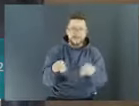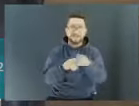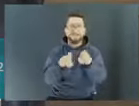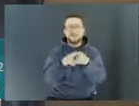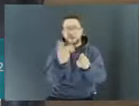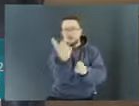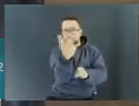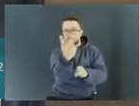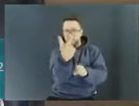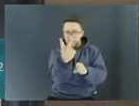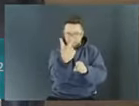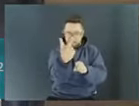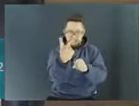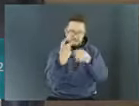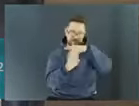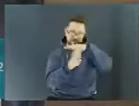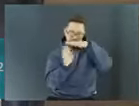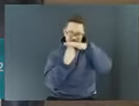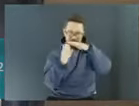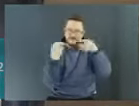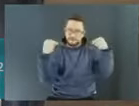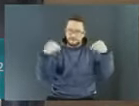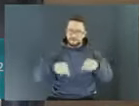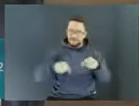fazer esse debate aqui com a gente hoje.